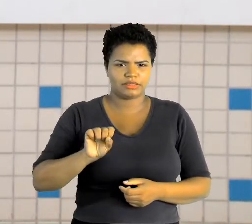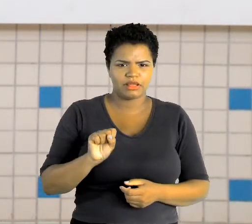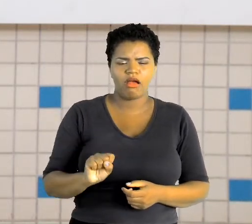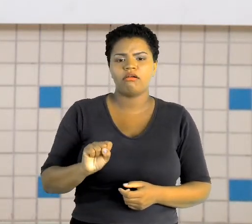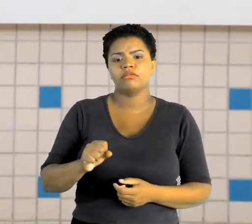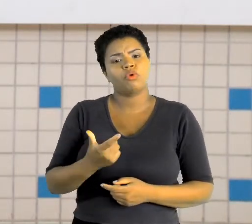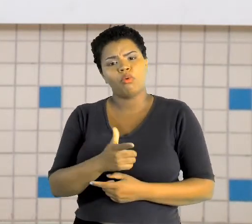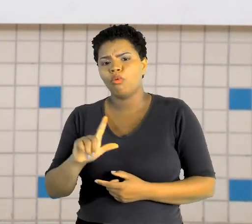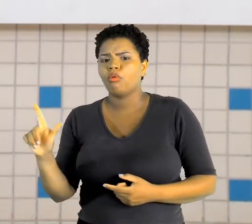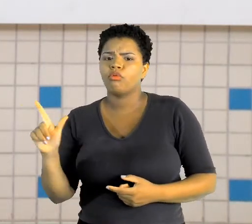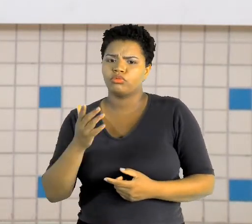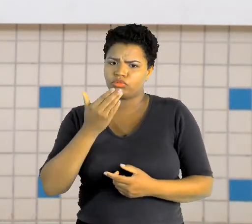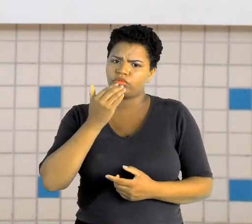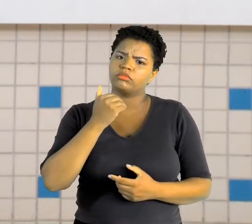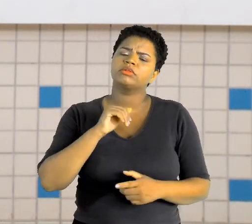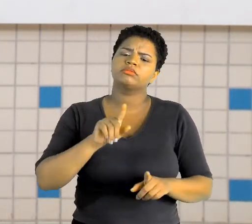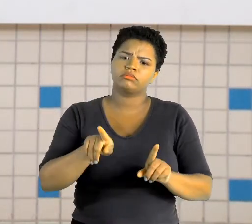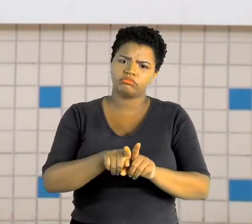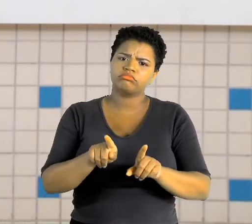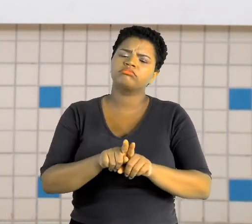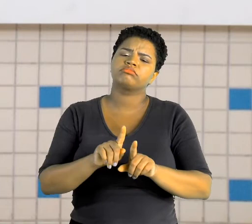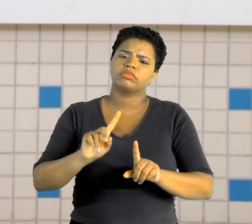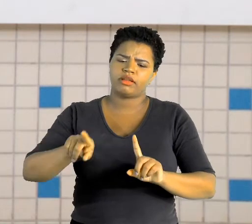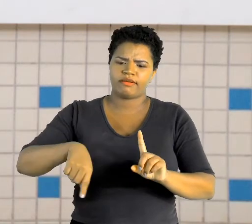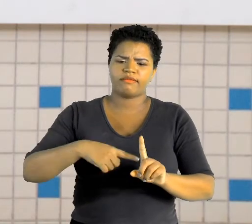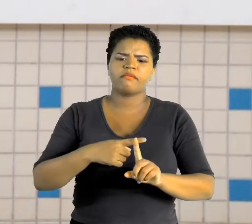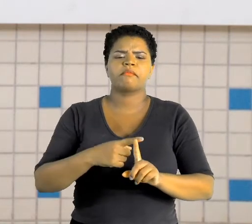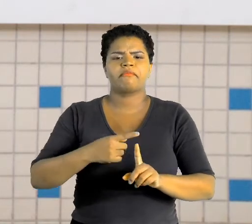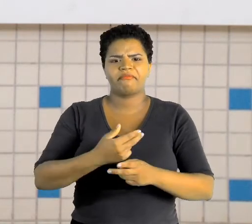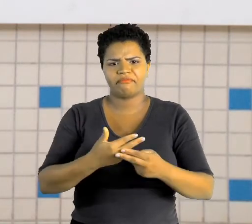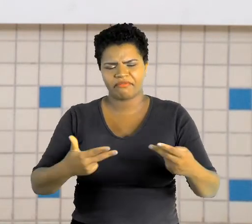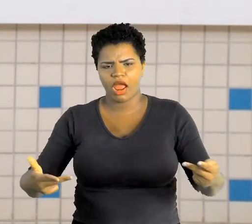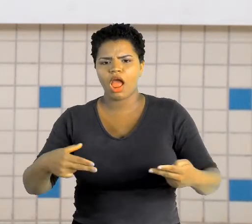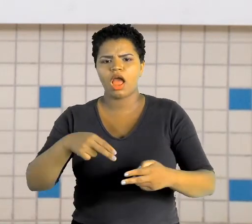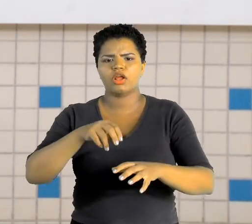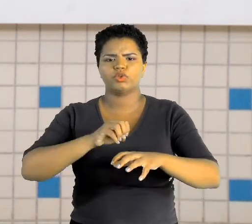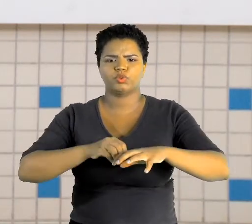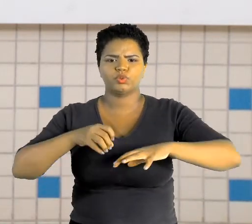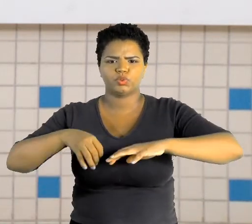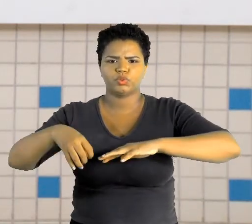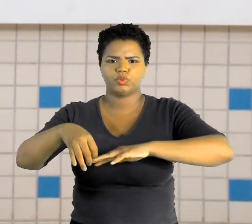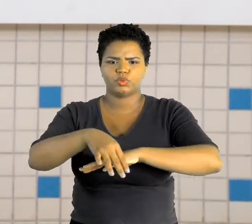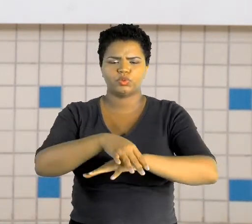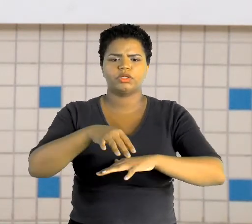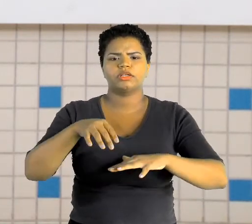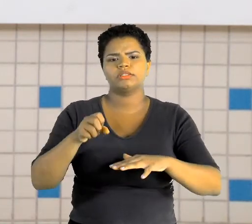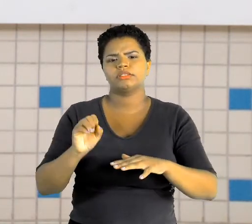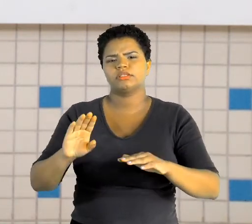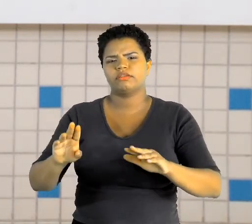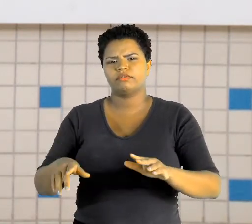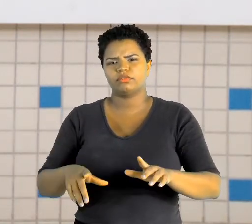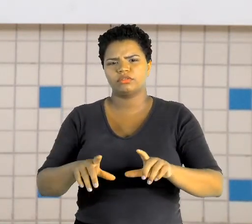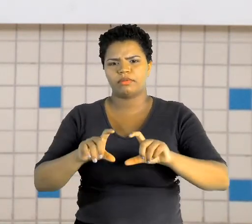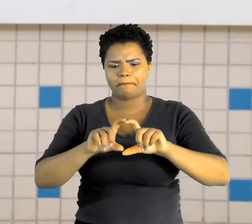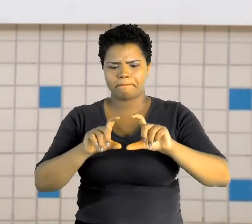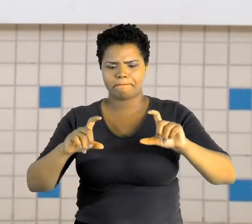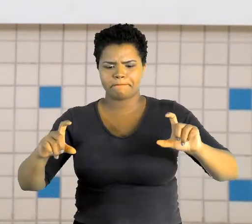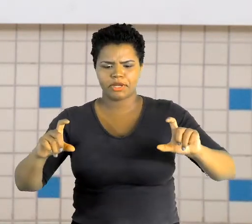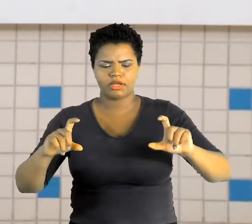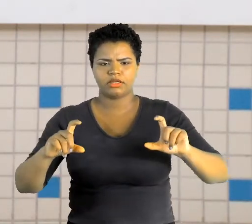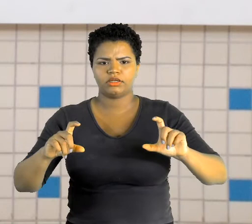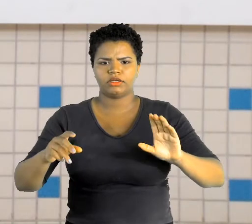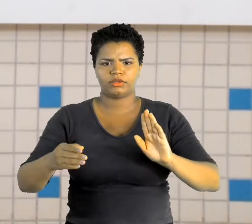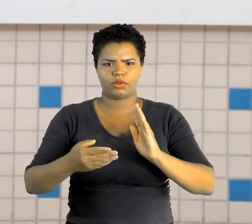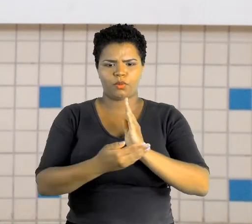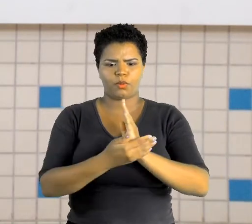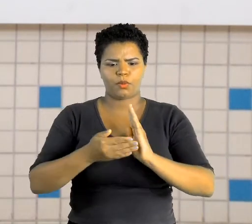também são compostos por vários tipos de nutrientes. Se você olhar na embalagem dos alimentos que você compra no